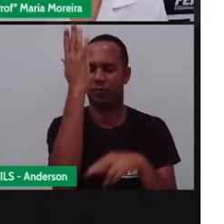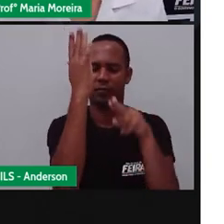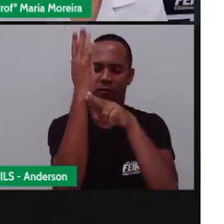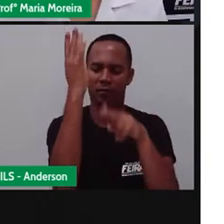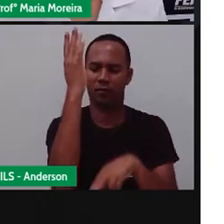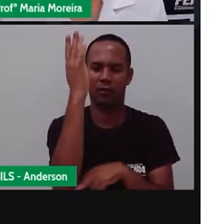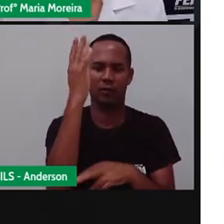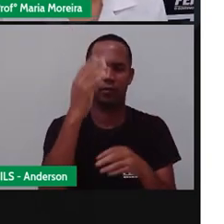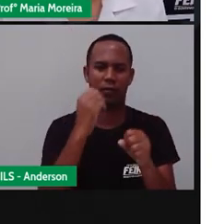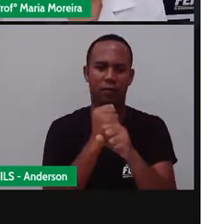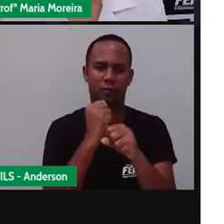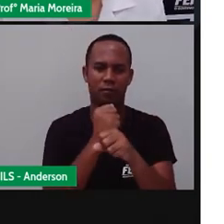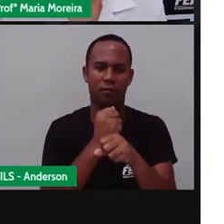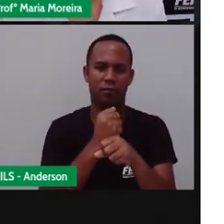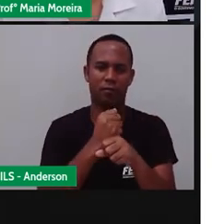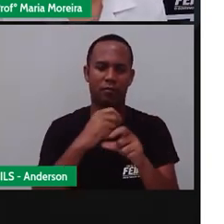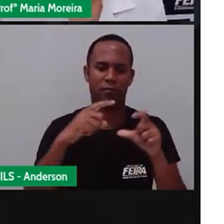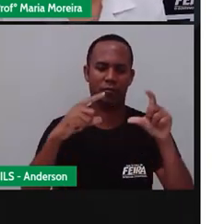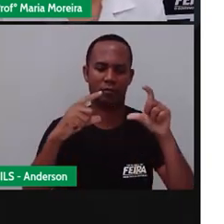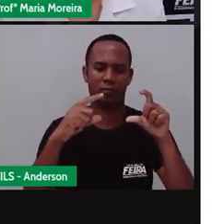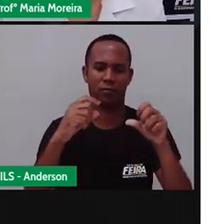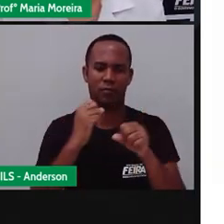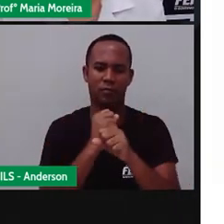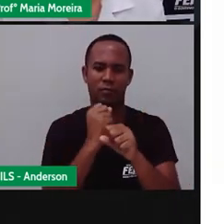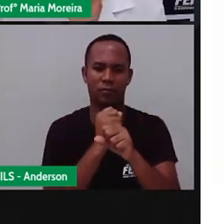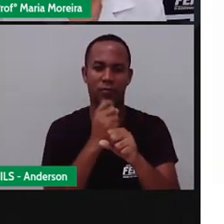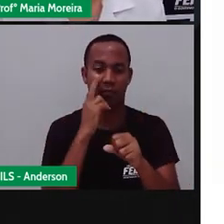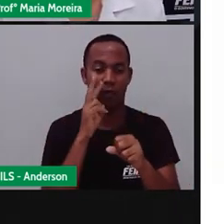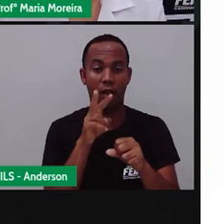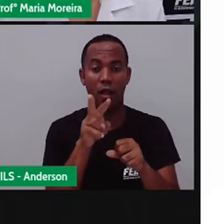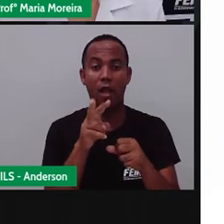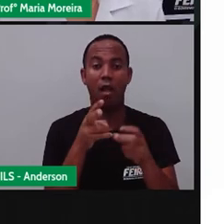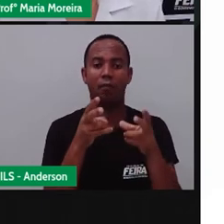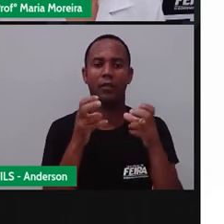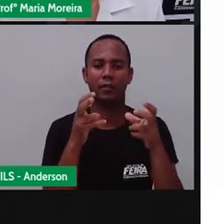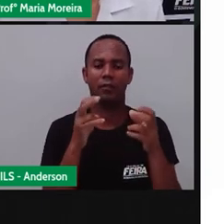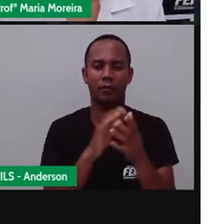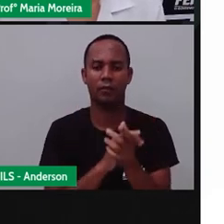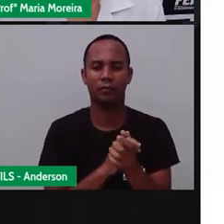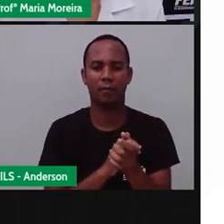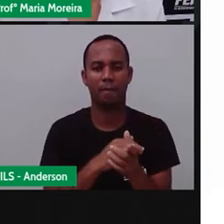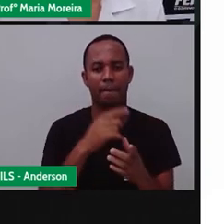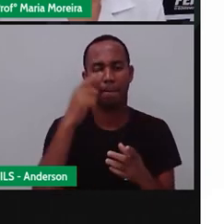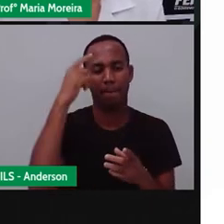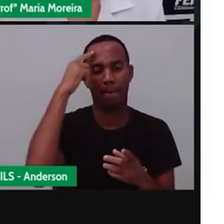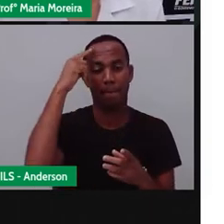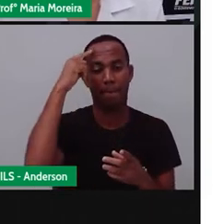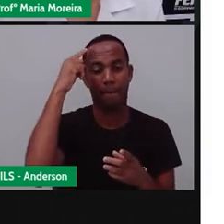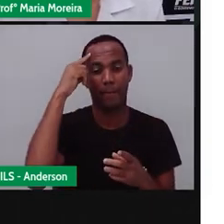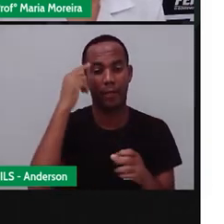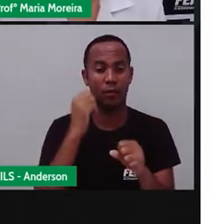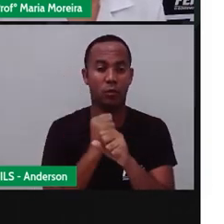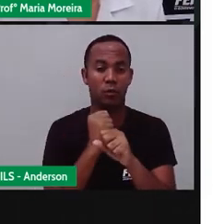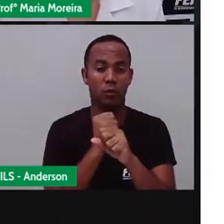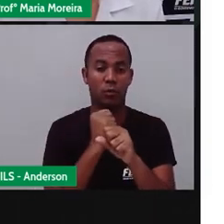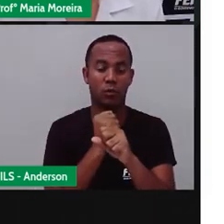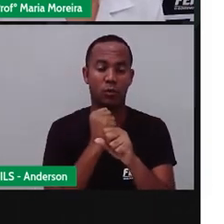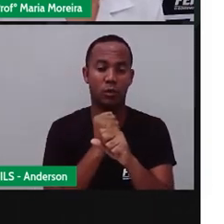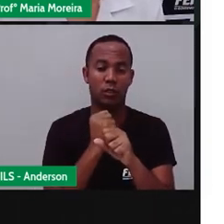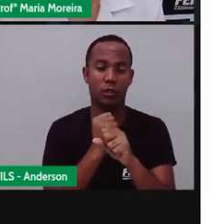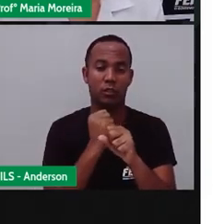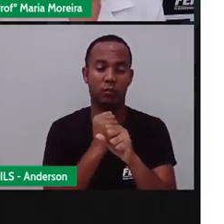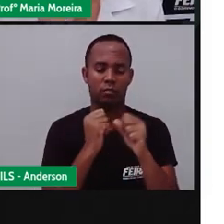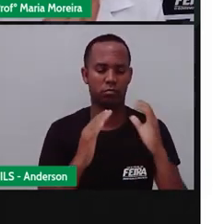Quando pensamos em casa, normalmente nos vemos, né? nos vem à mente a construção de tijolos e